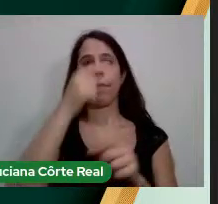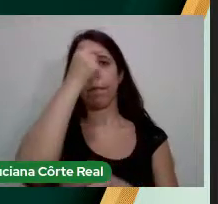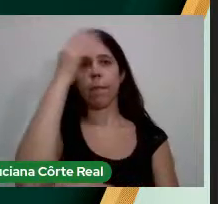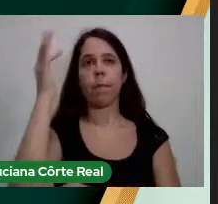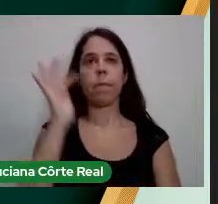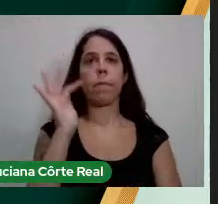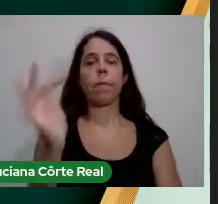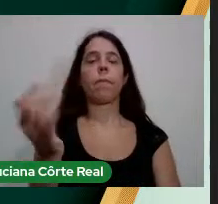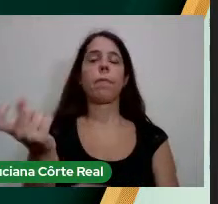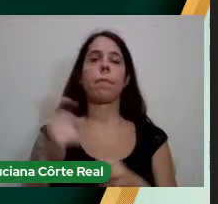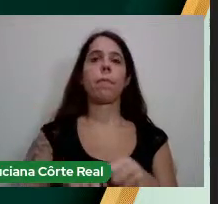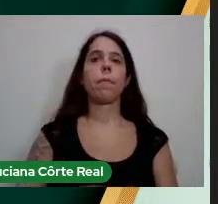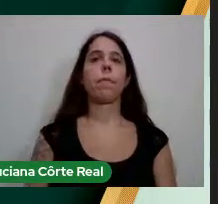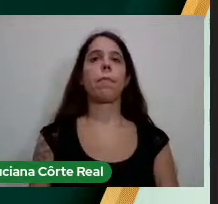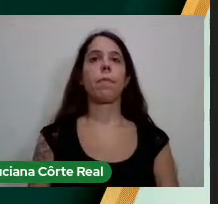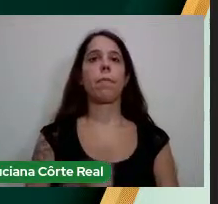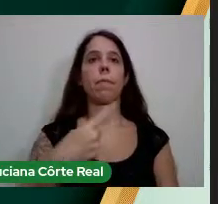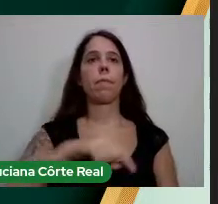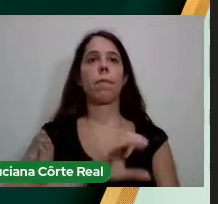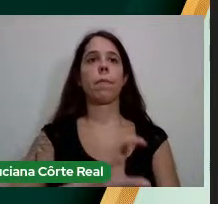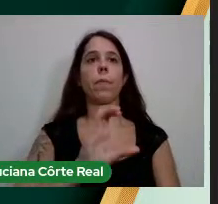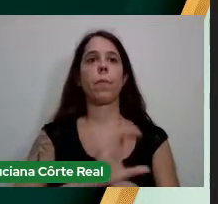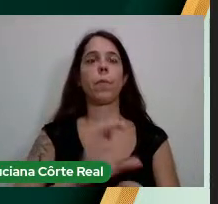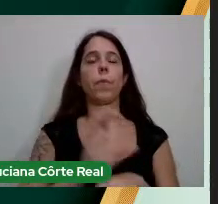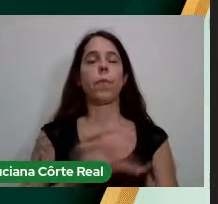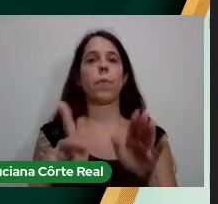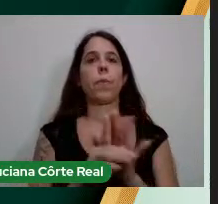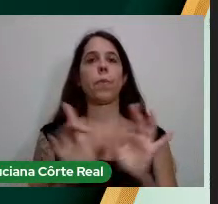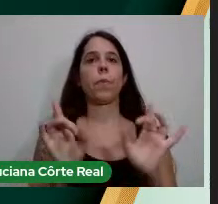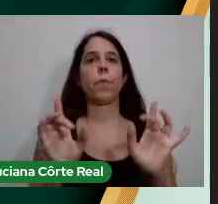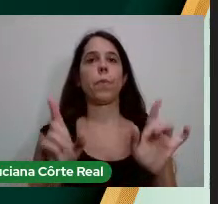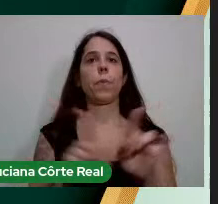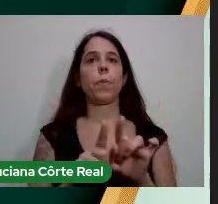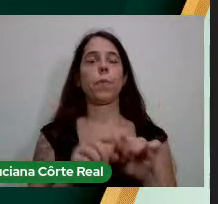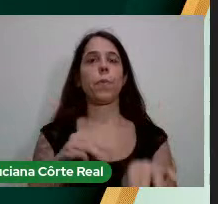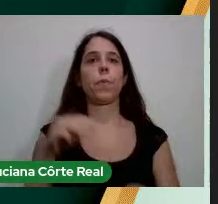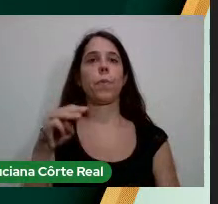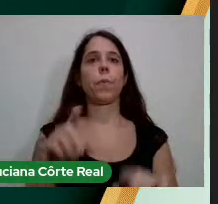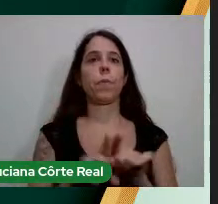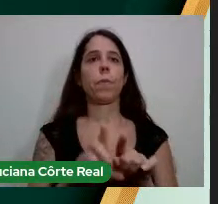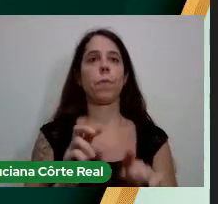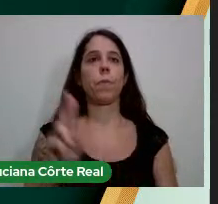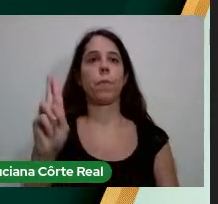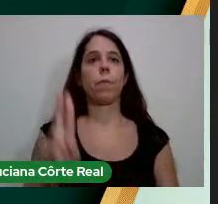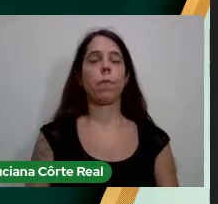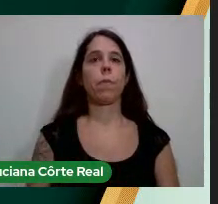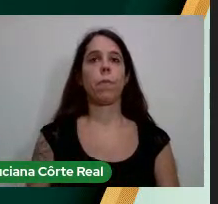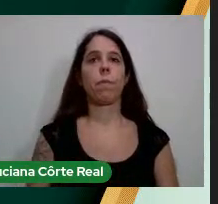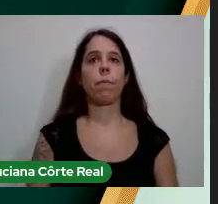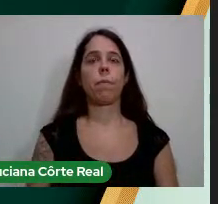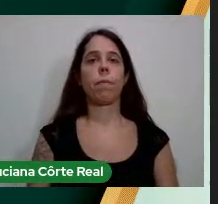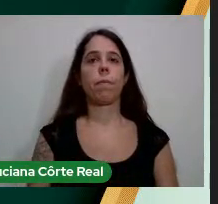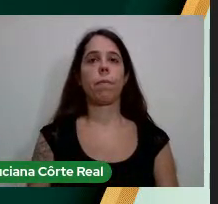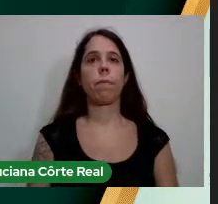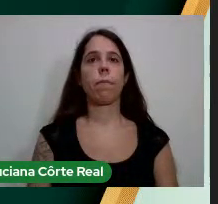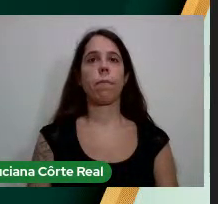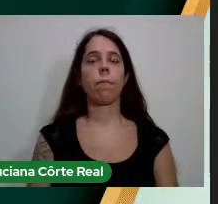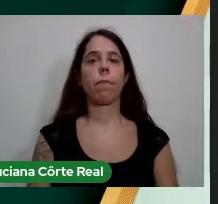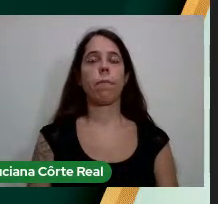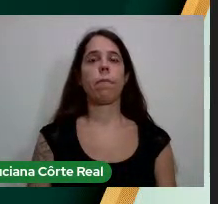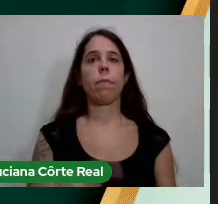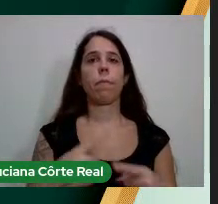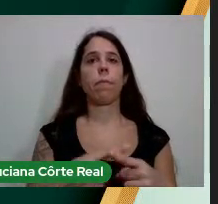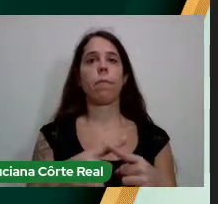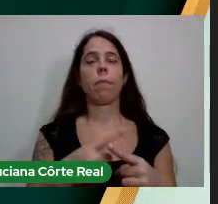Voltem Para nossos Cursos De especialização De mestrado De doutorado Porque